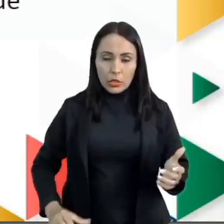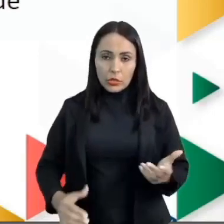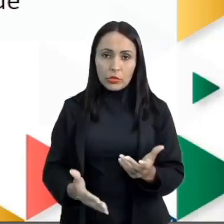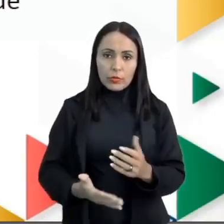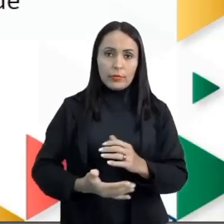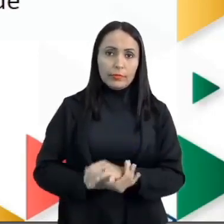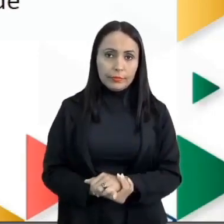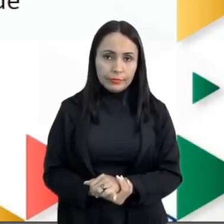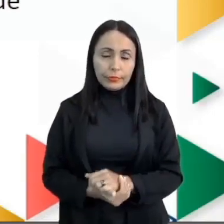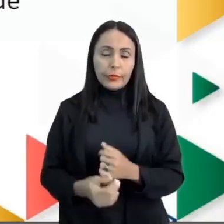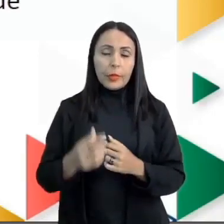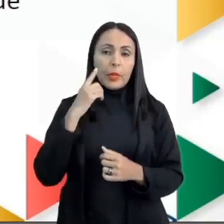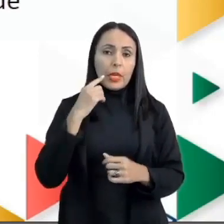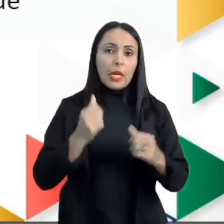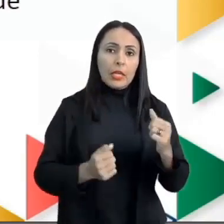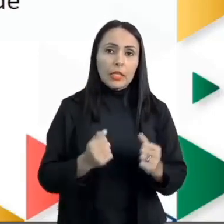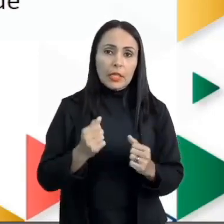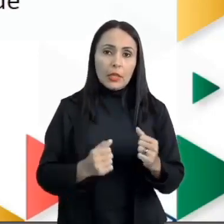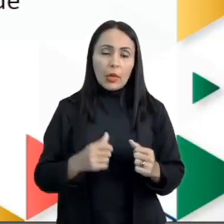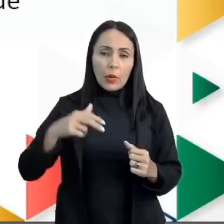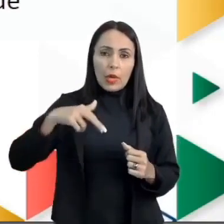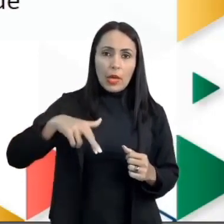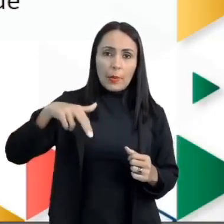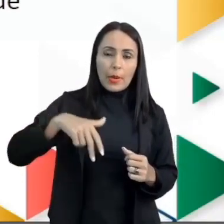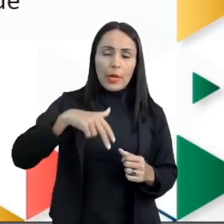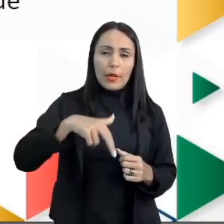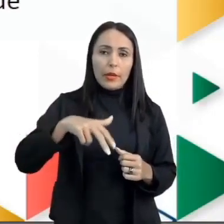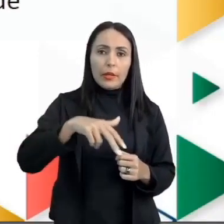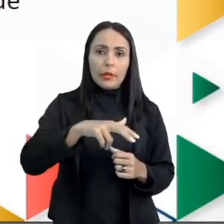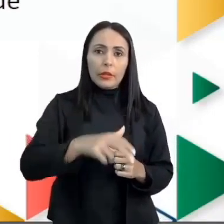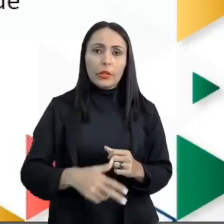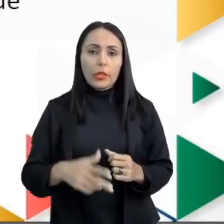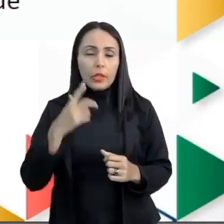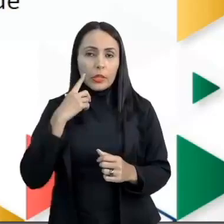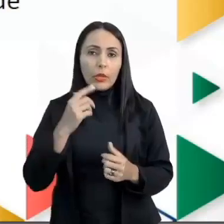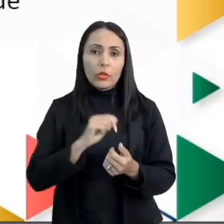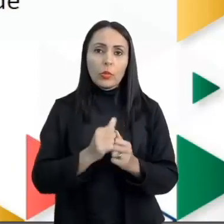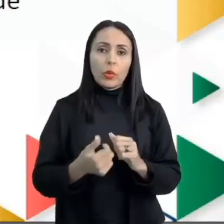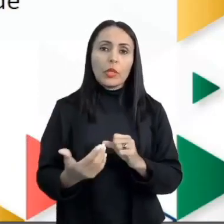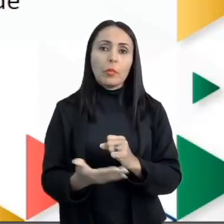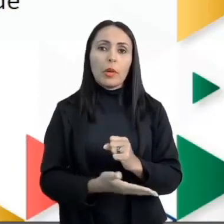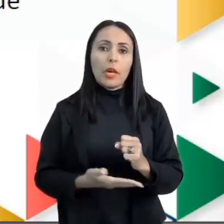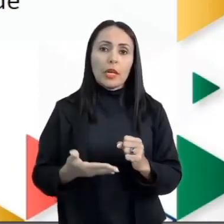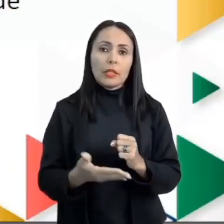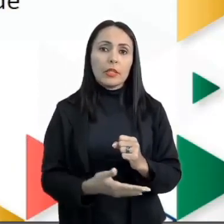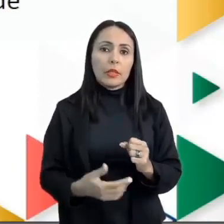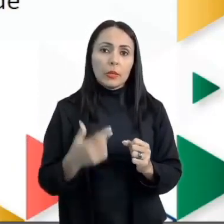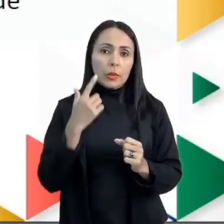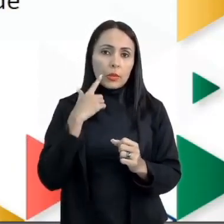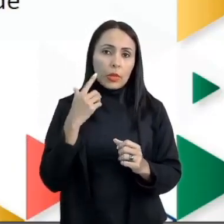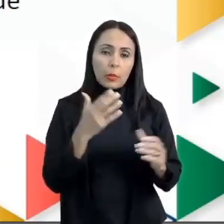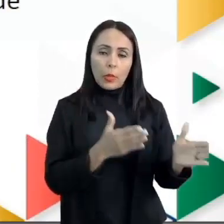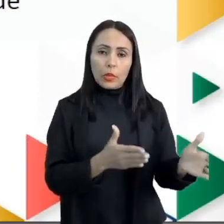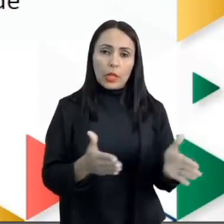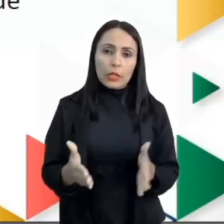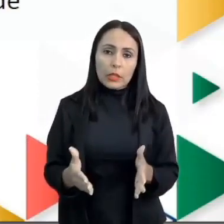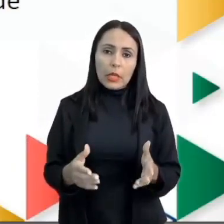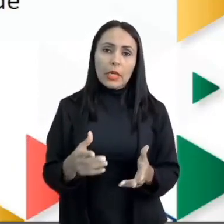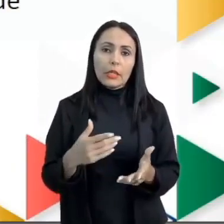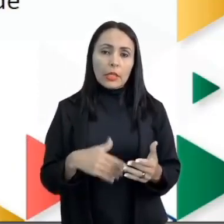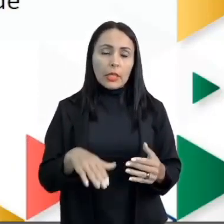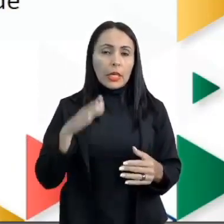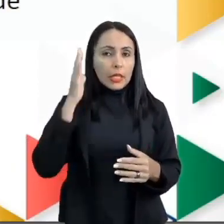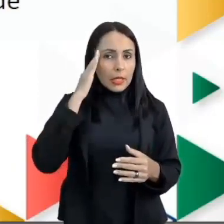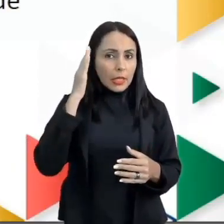realização das corridas a pé. É considerado um esporte base, isso porque suas modalidades compreendem